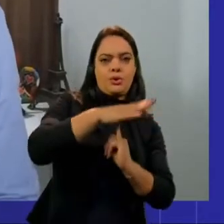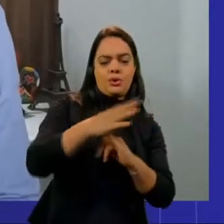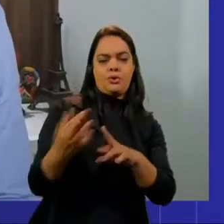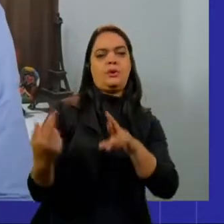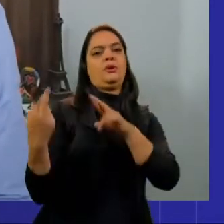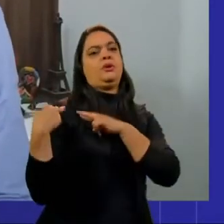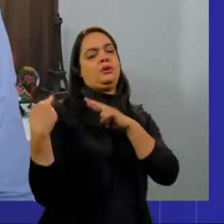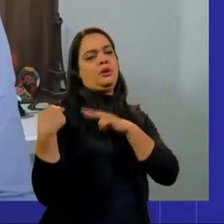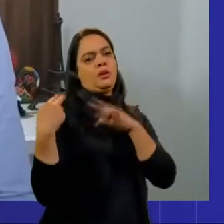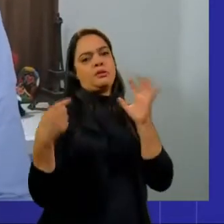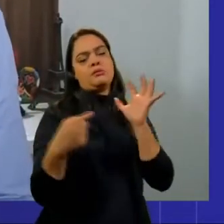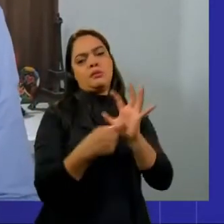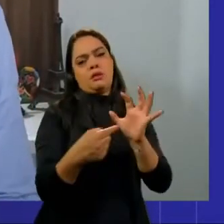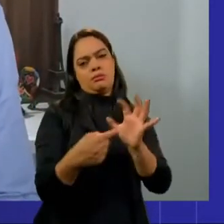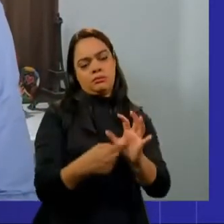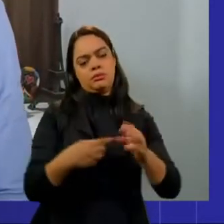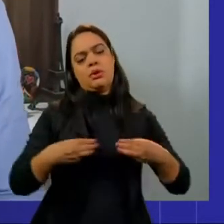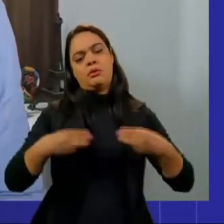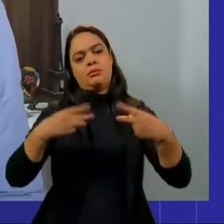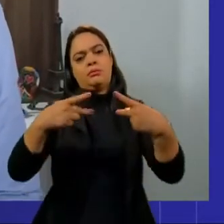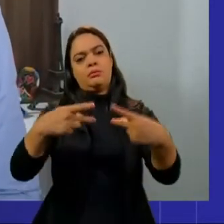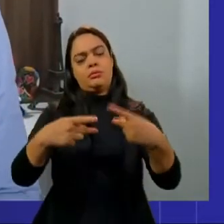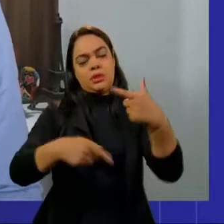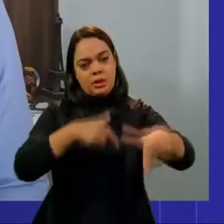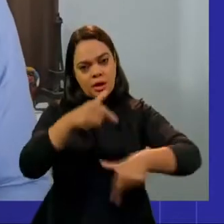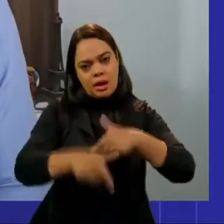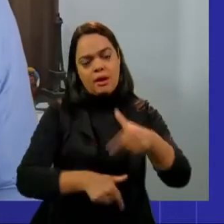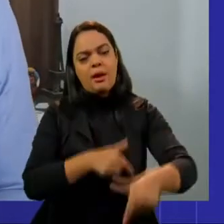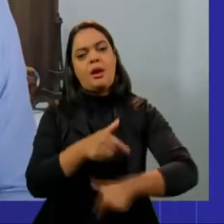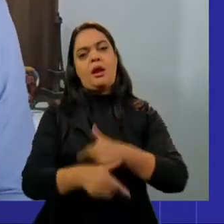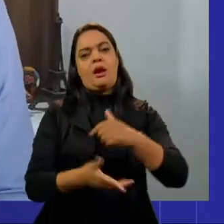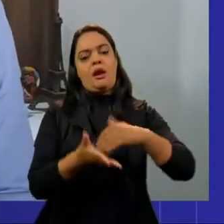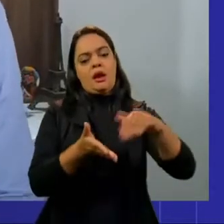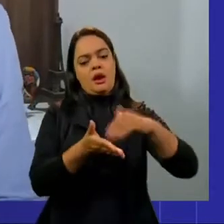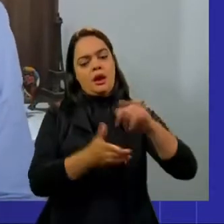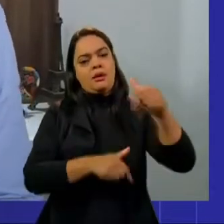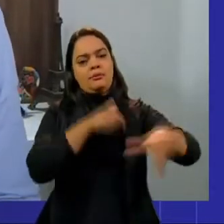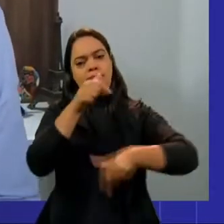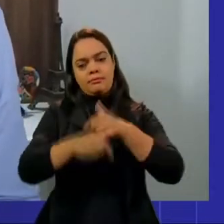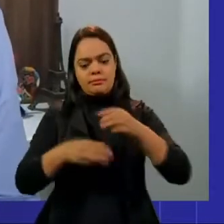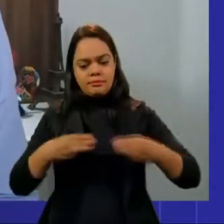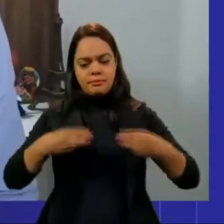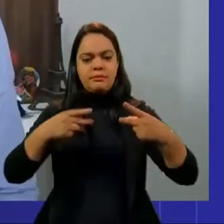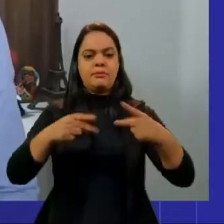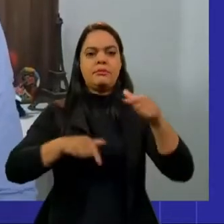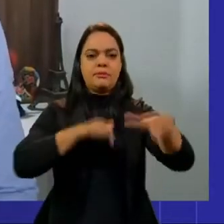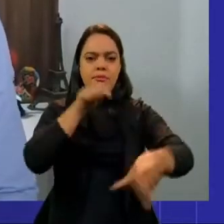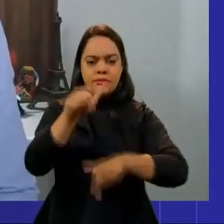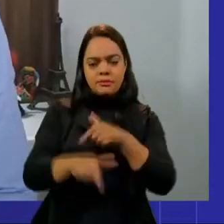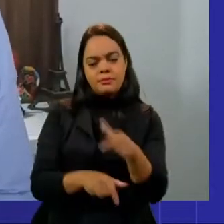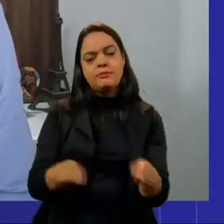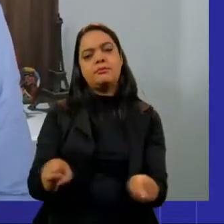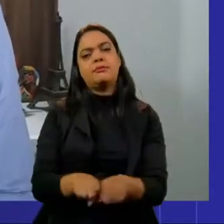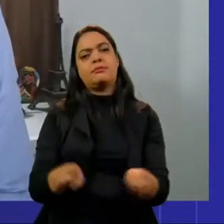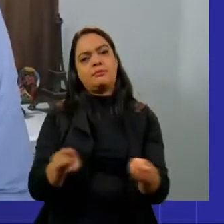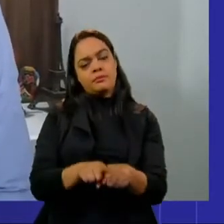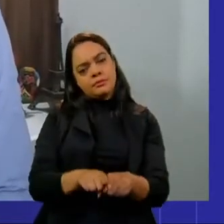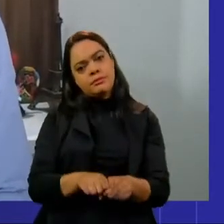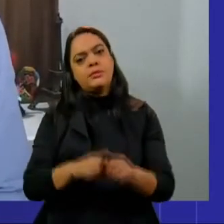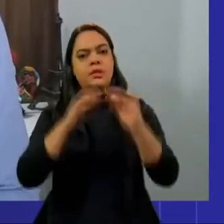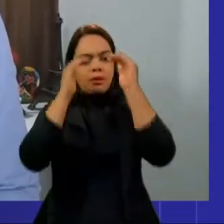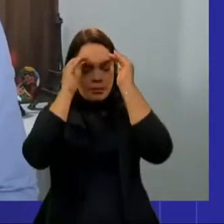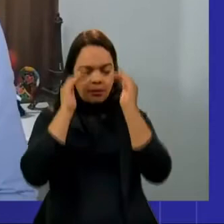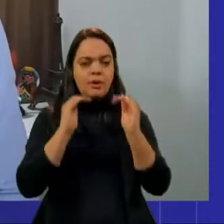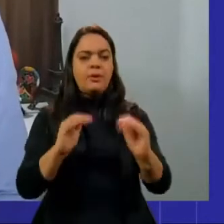fazer a sua denúncia junto ao Ministério do Trabalho, a Secretaria do Trabalho, o Ministério Público do Trabalho, enfim, a fim de que a